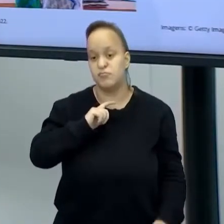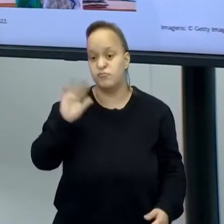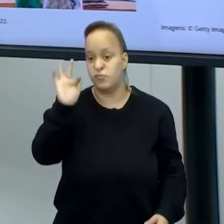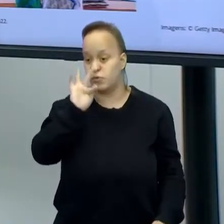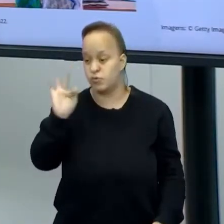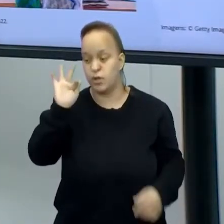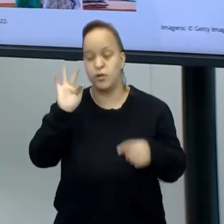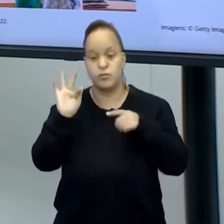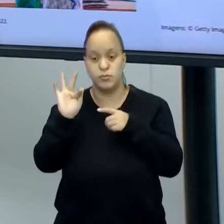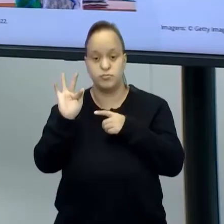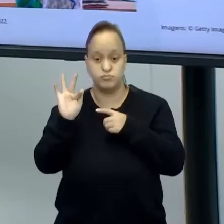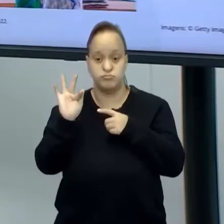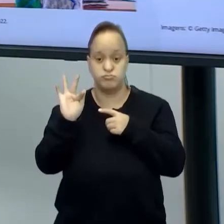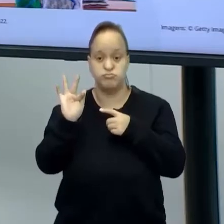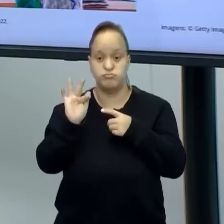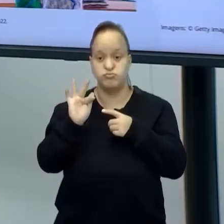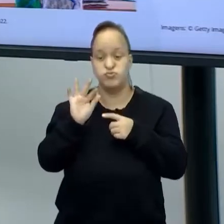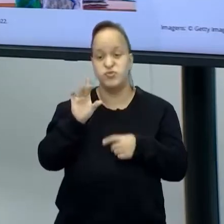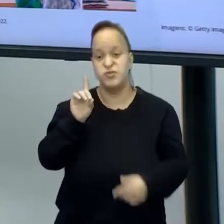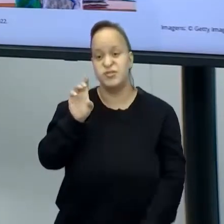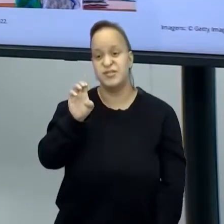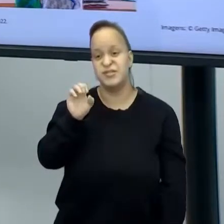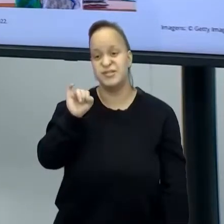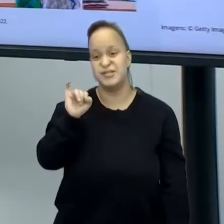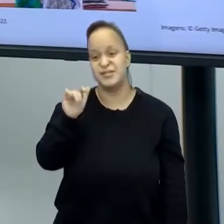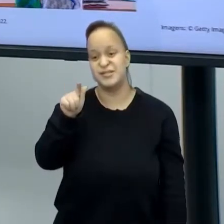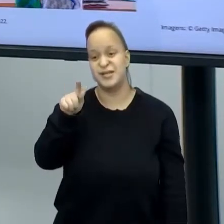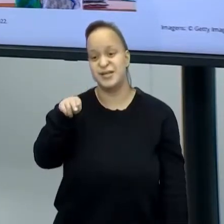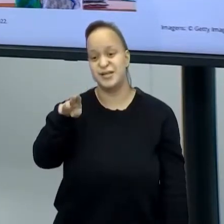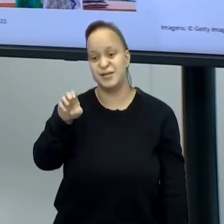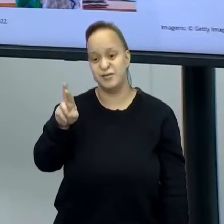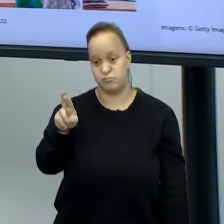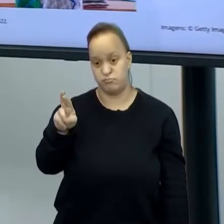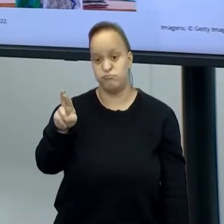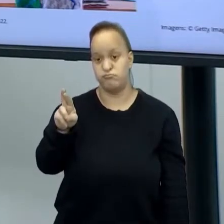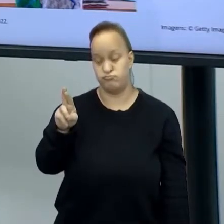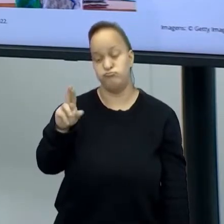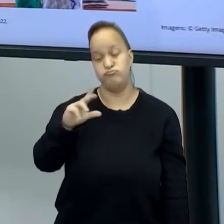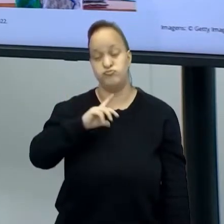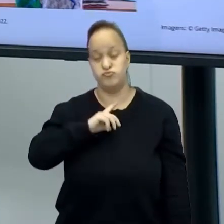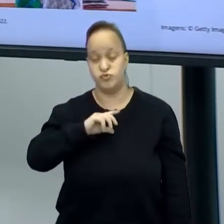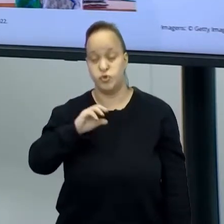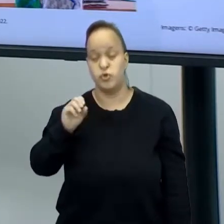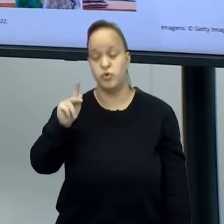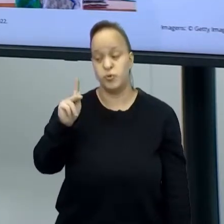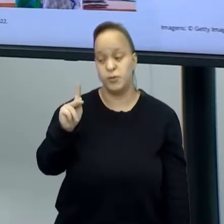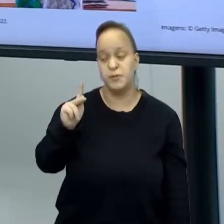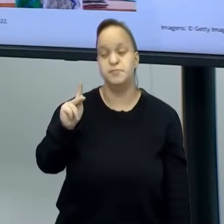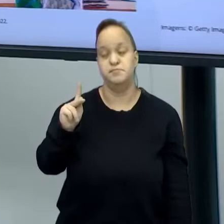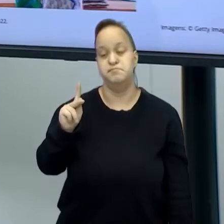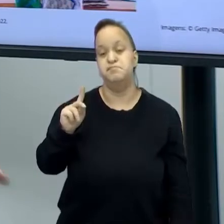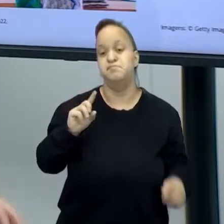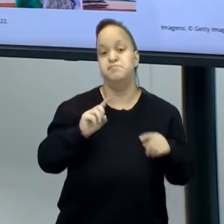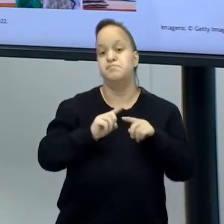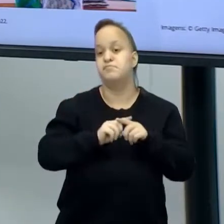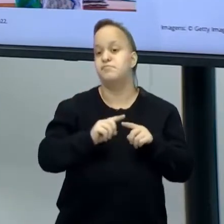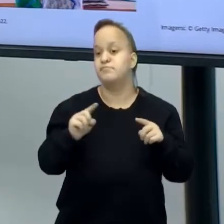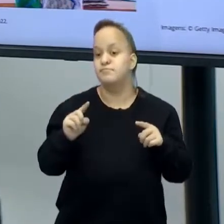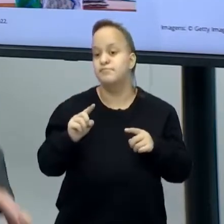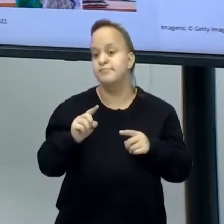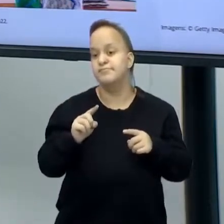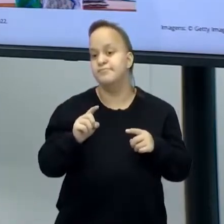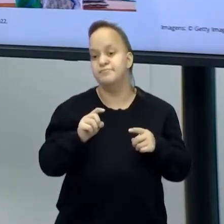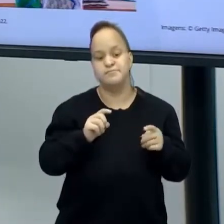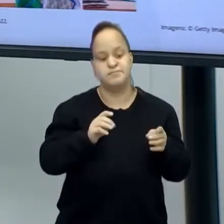vocês. Mas não existe algo que determina que eu tenho que fazer a faculdade